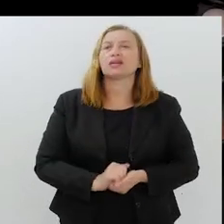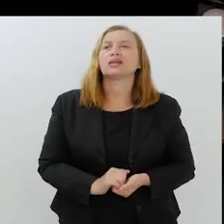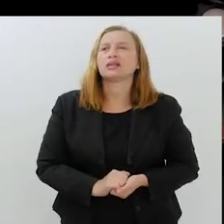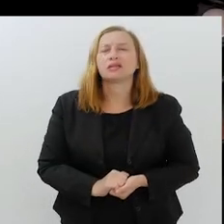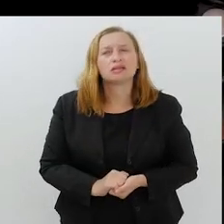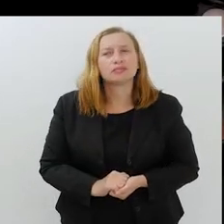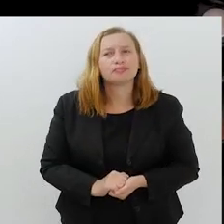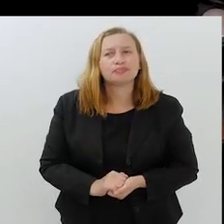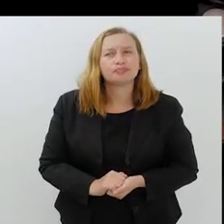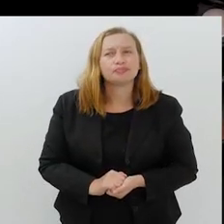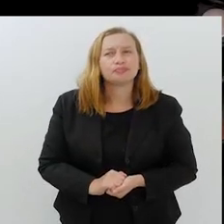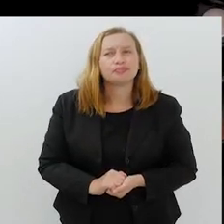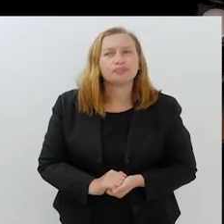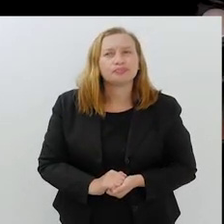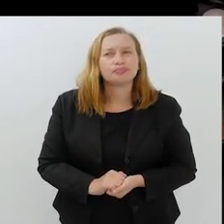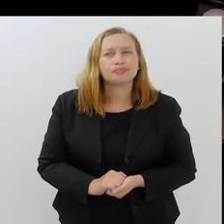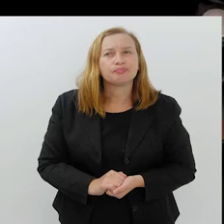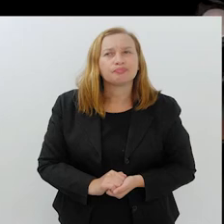fazendo isso que eu te falei,